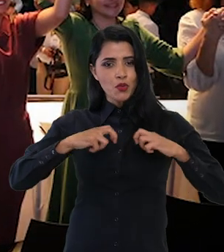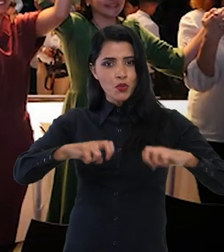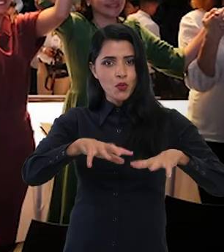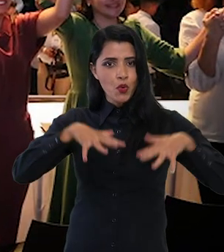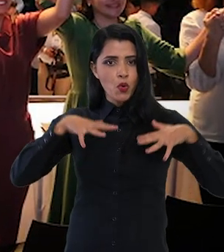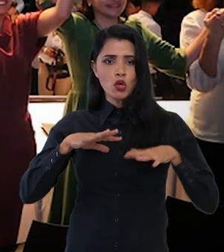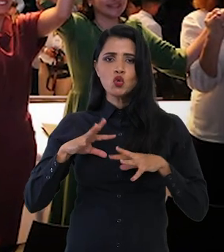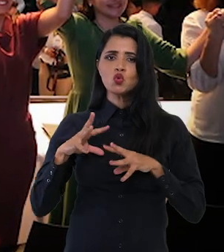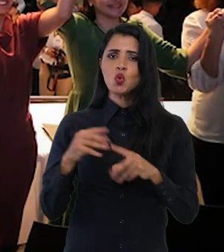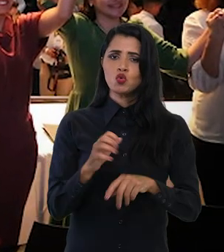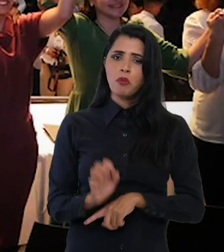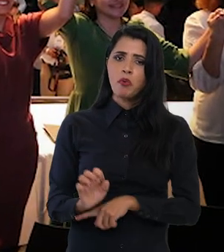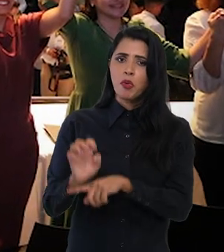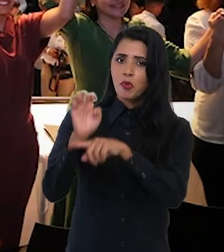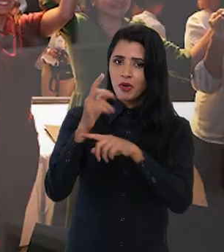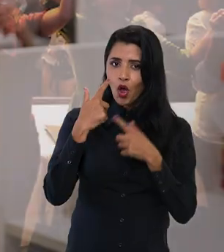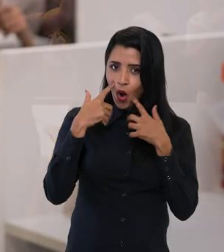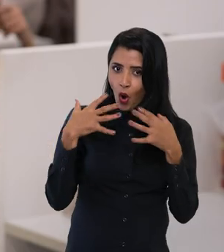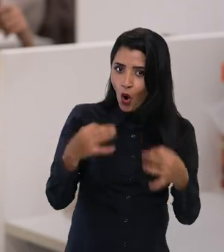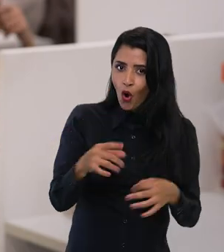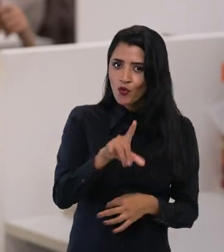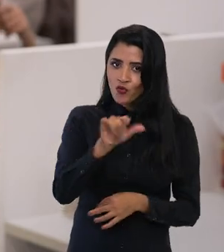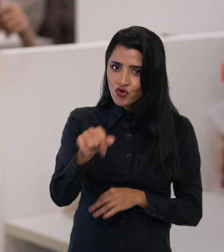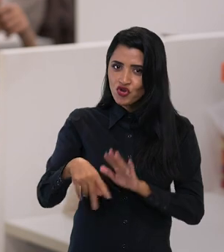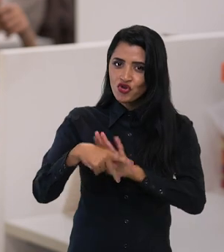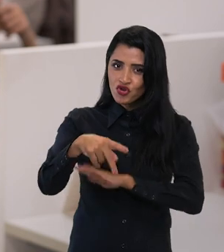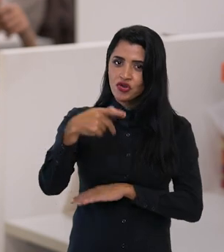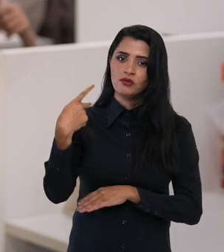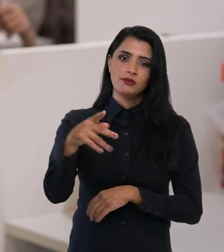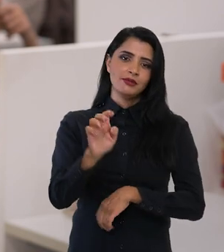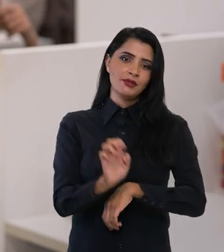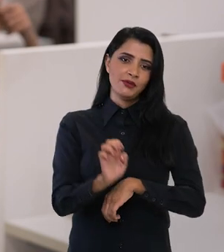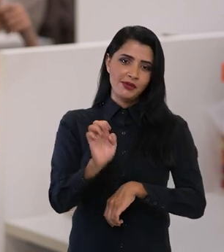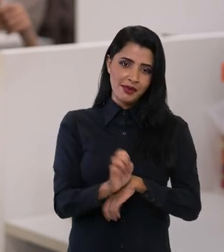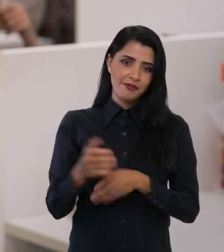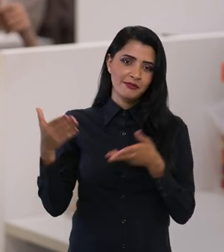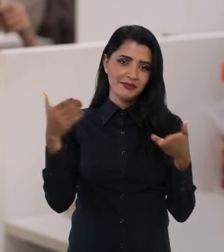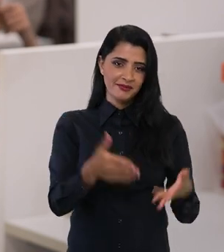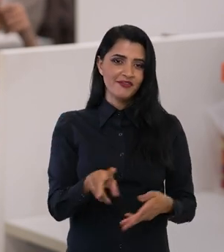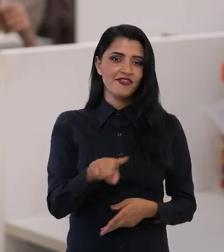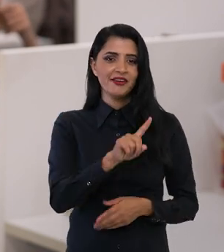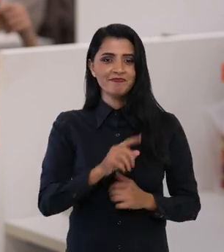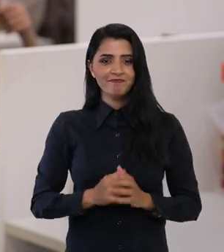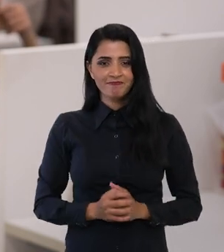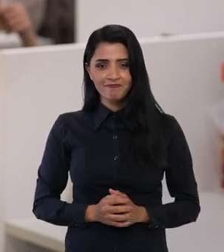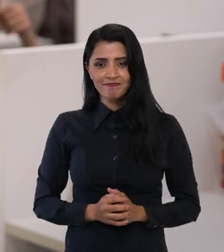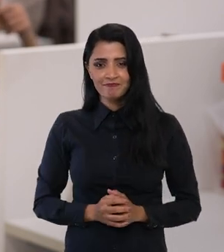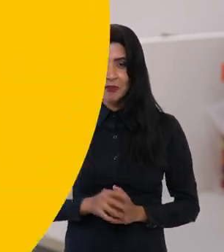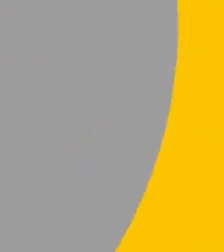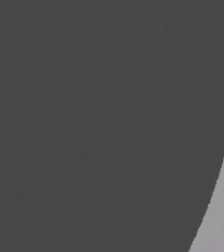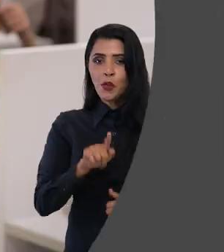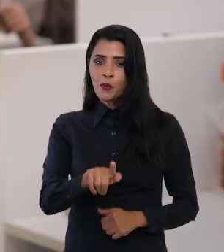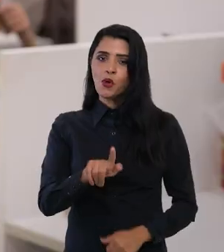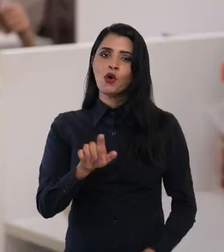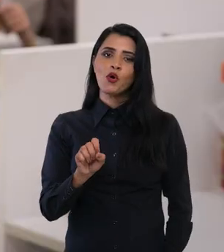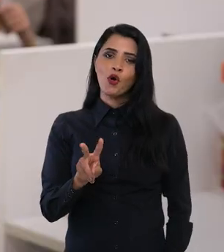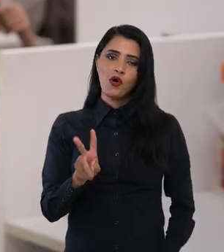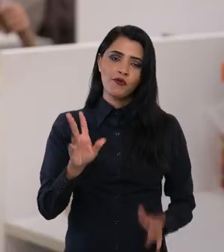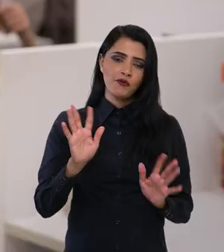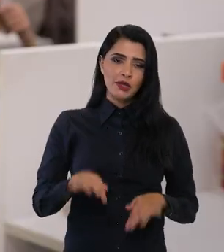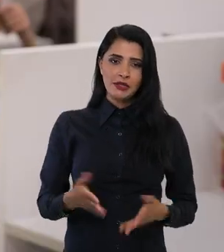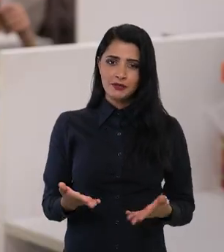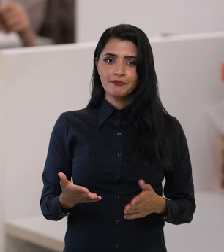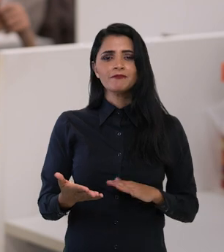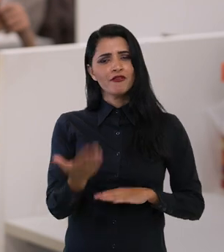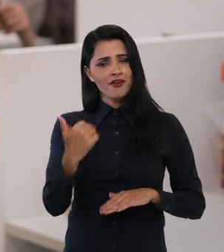serão realizadas plenárias em todos os estados. Fique de olho na data do evento no seu estado e participe! E o Ponto